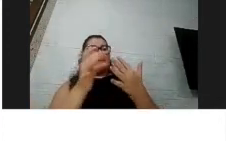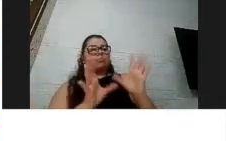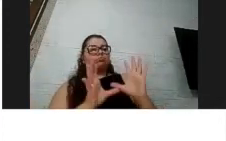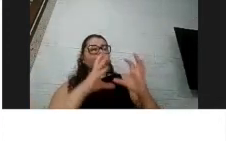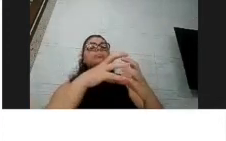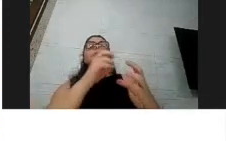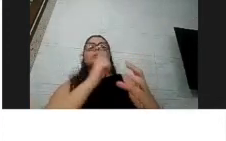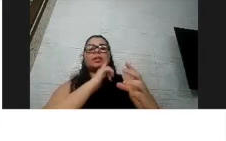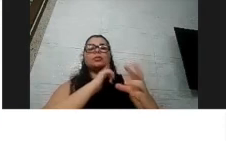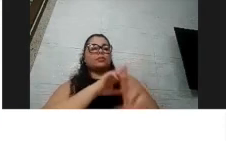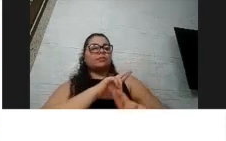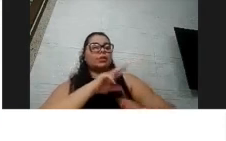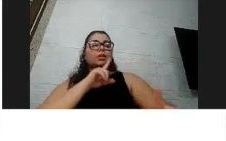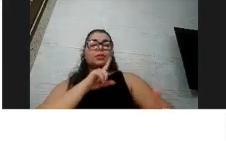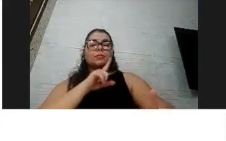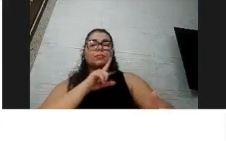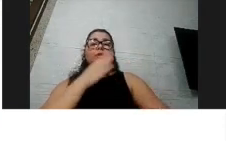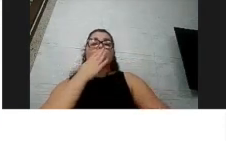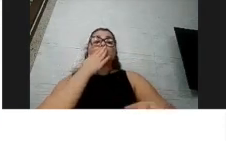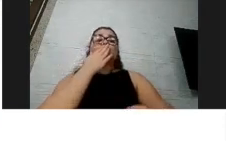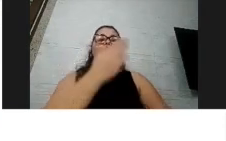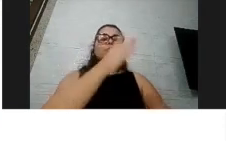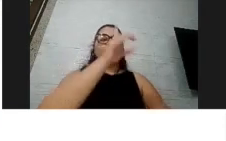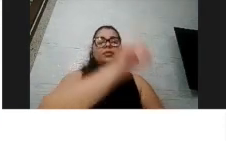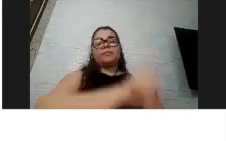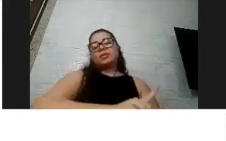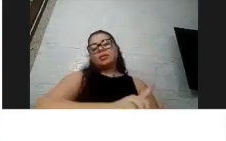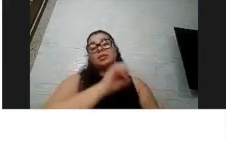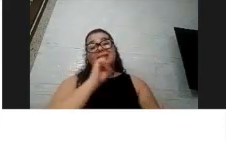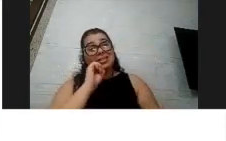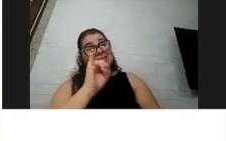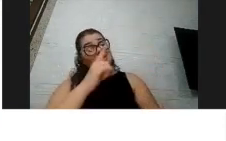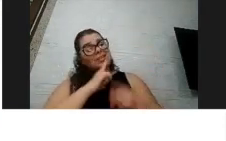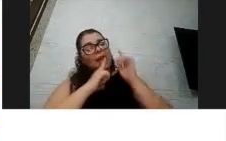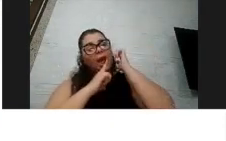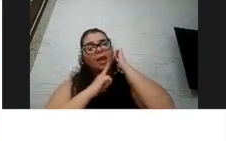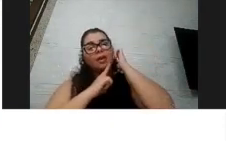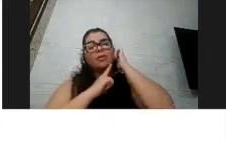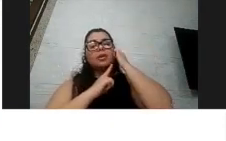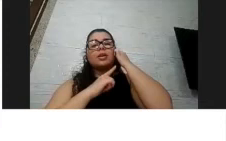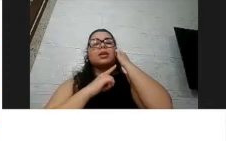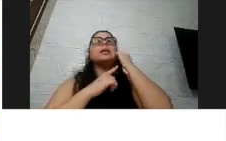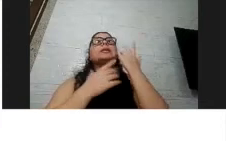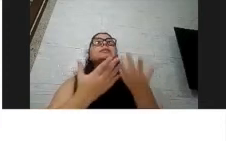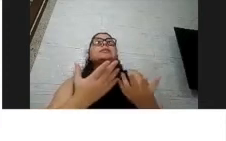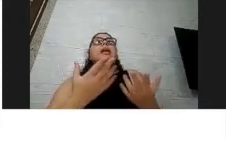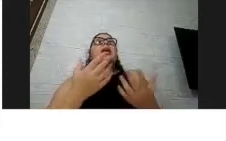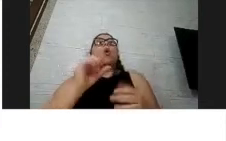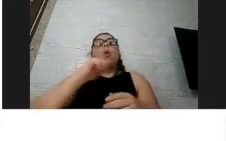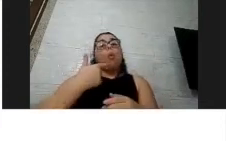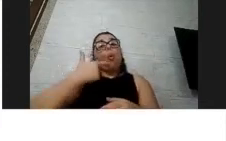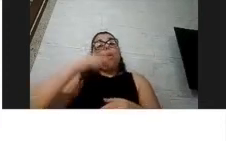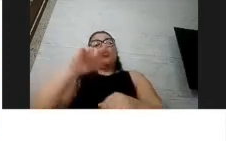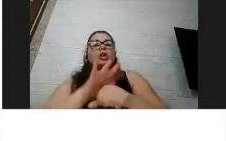conta isso, né, o tipo de deficiência, se tem as condições de saúde associadas, que são